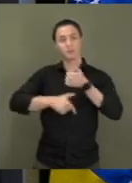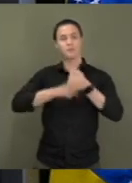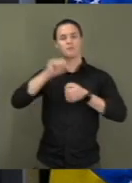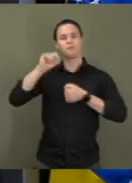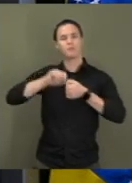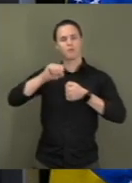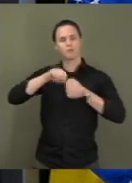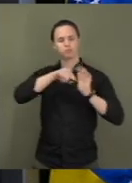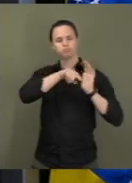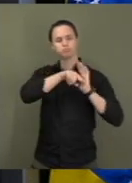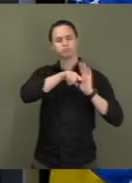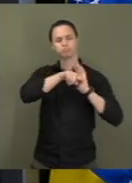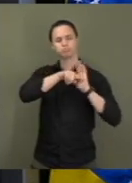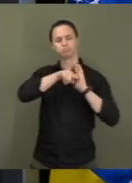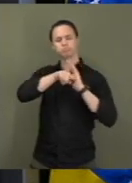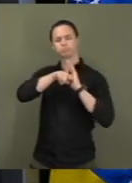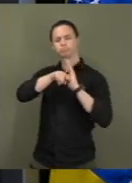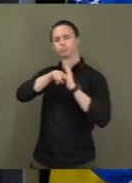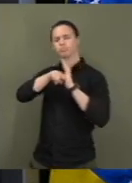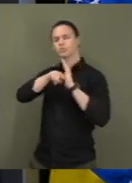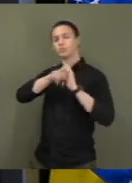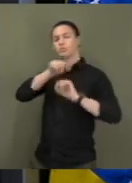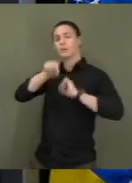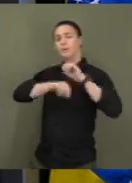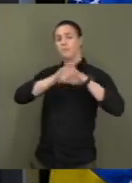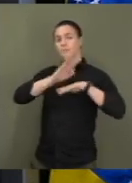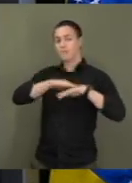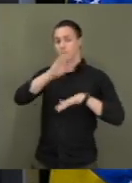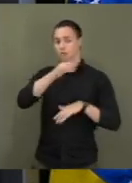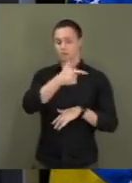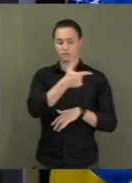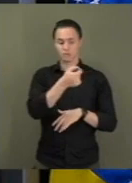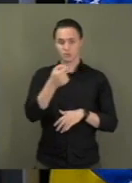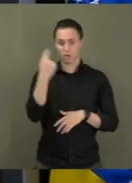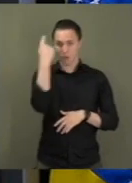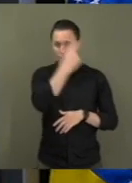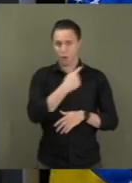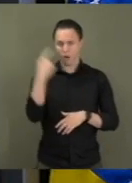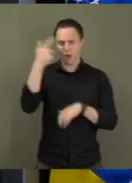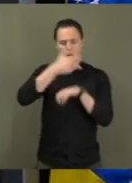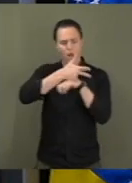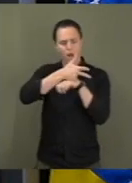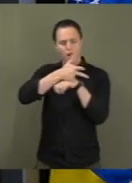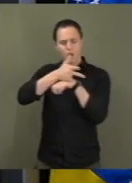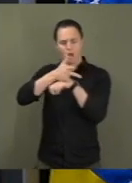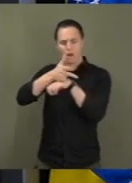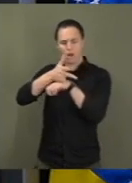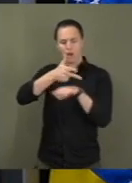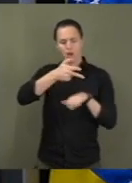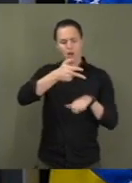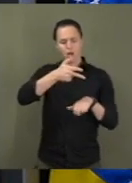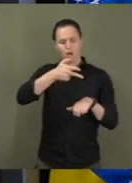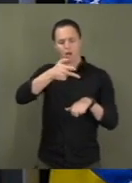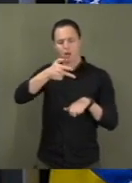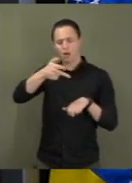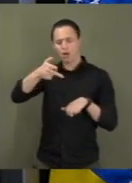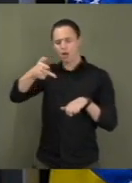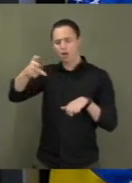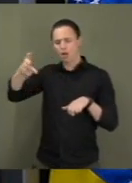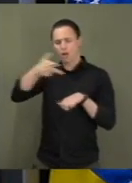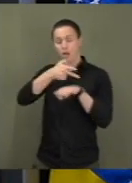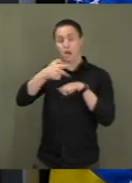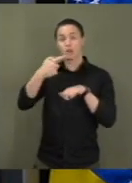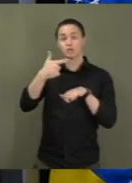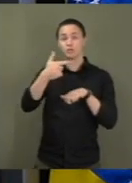varredura das mais de 200 horas de imagens coletadas pelas câmaras de segurança dos